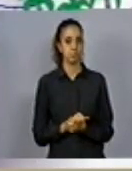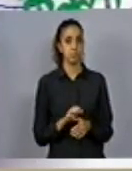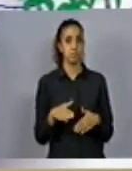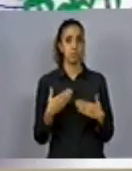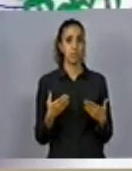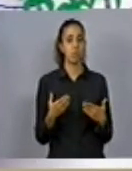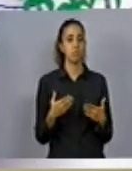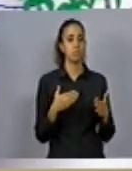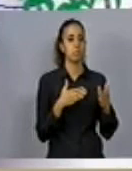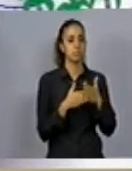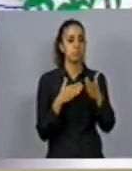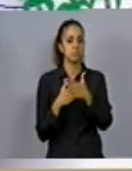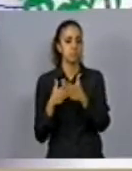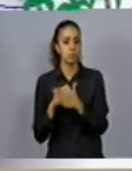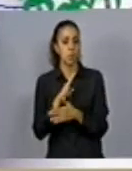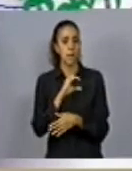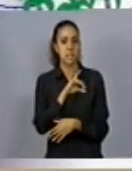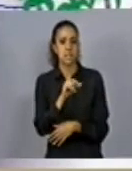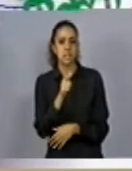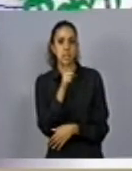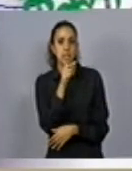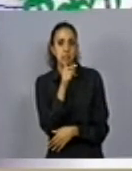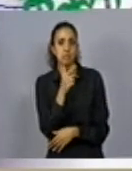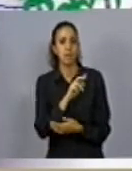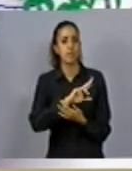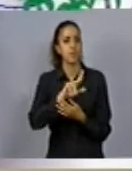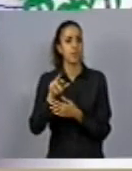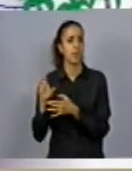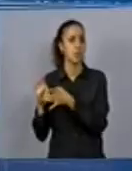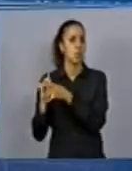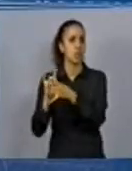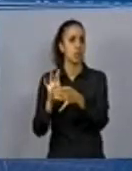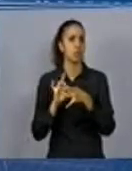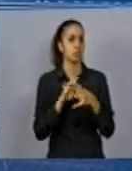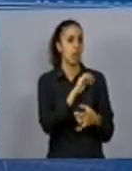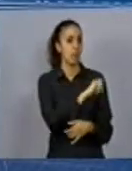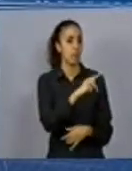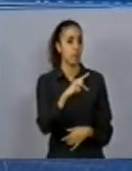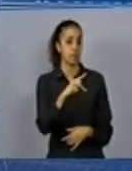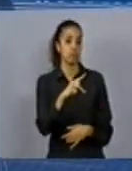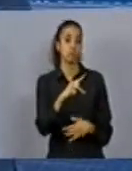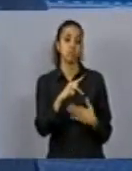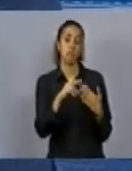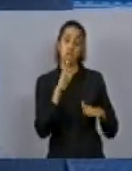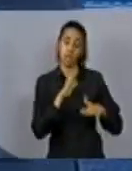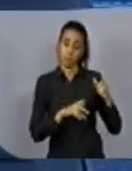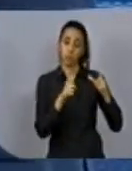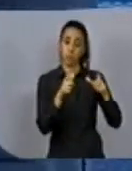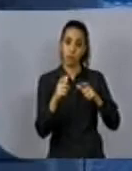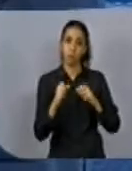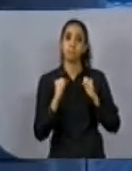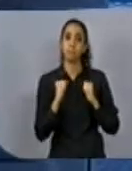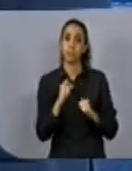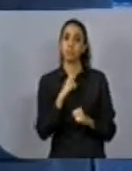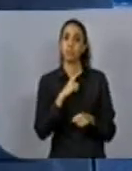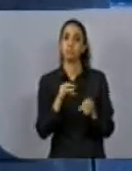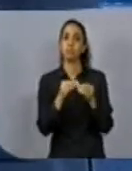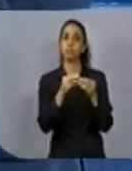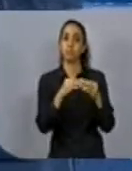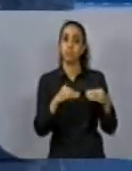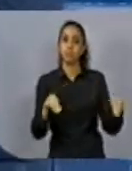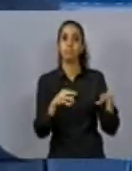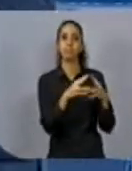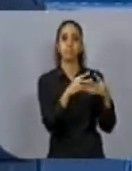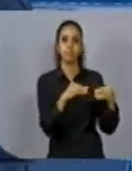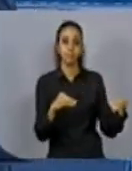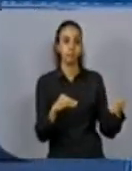intervenções numa bacia hidrográfica, nas mais diferentes situações de APP, podem gerar, por exemplo, assoreamento, que aqui é esse slide do